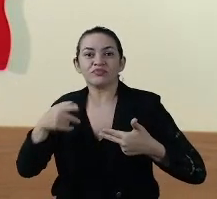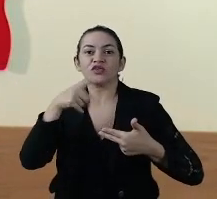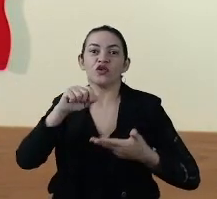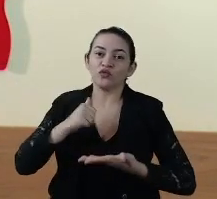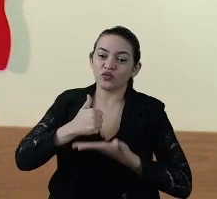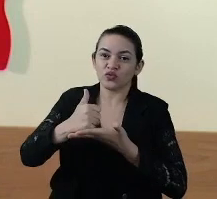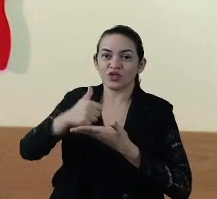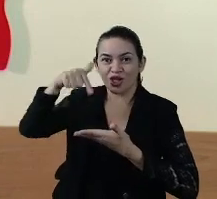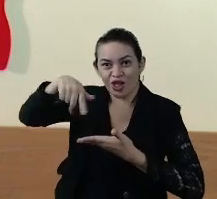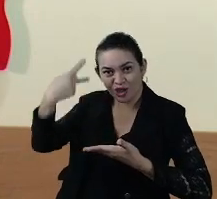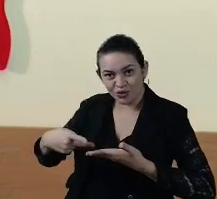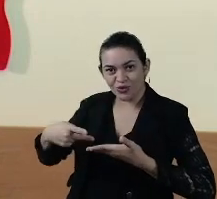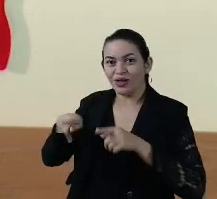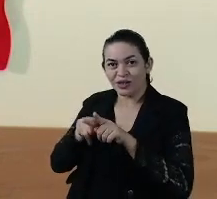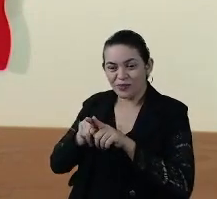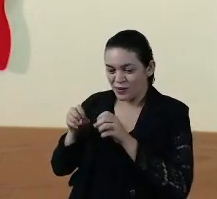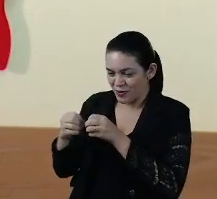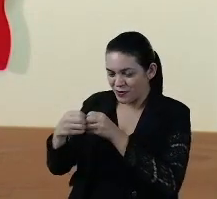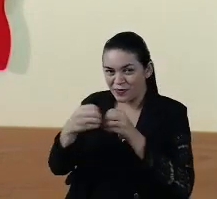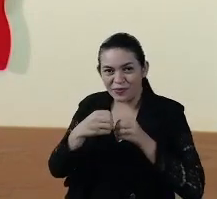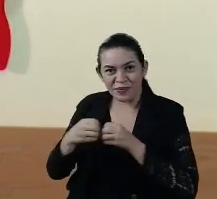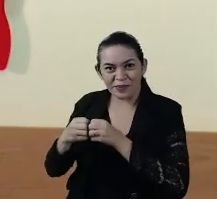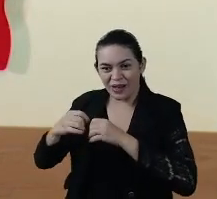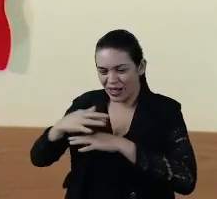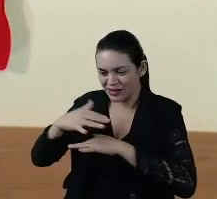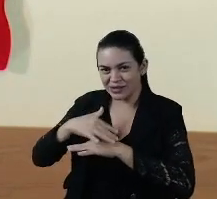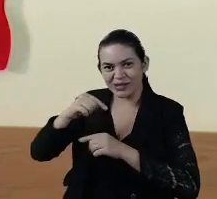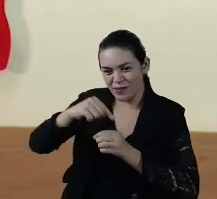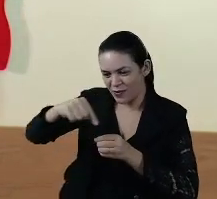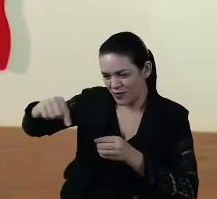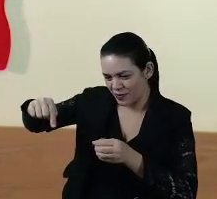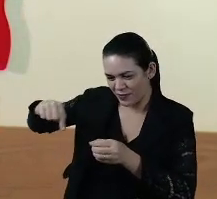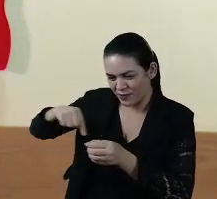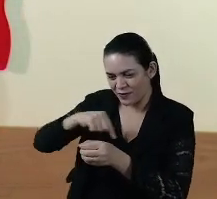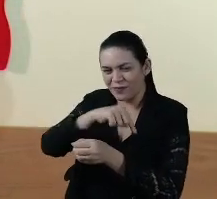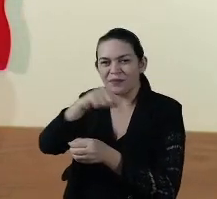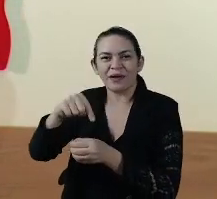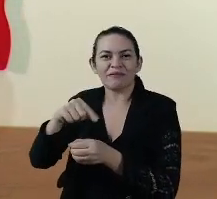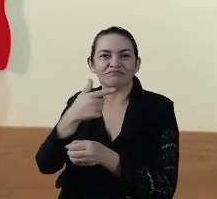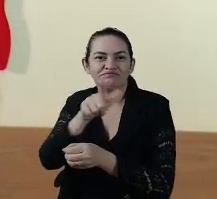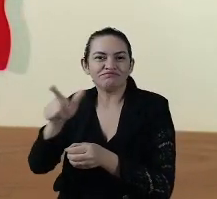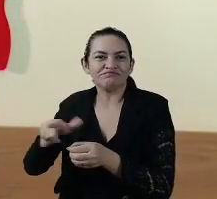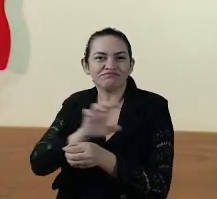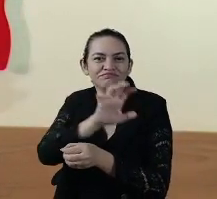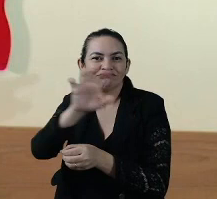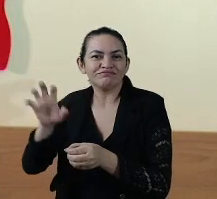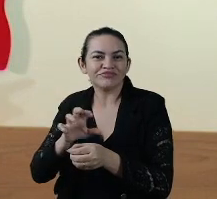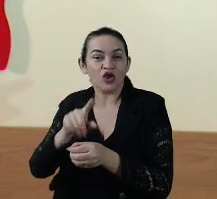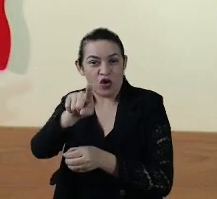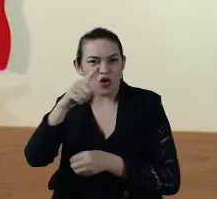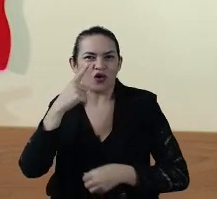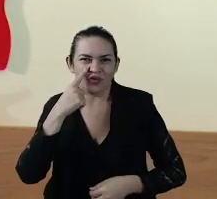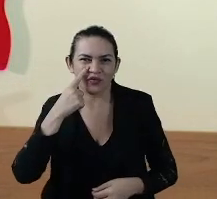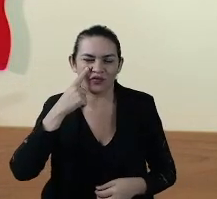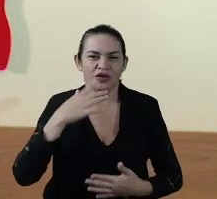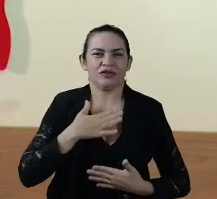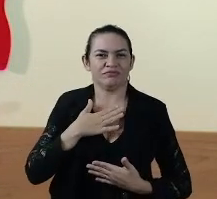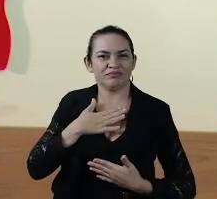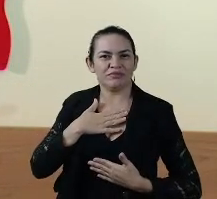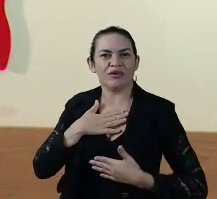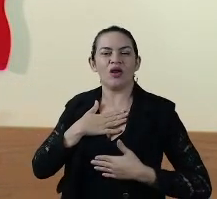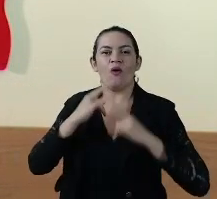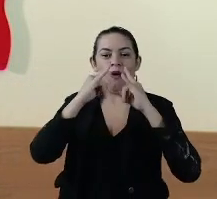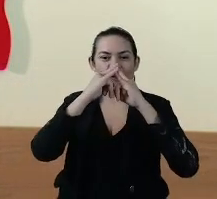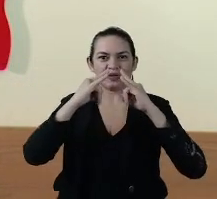beneficia essa cidade, as cidades vizinhas e beneficia as outras regiões. Veja, quando eu decidi colocar o